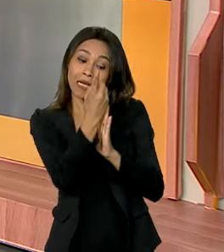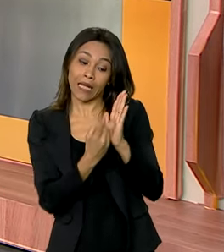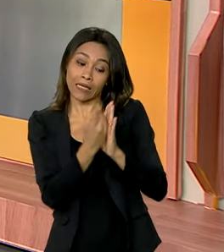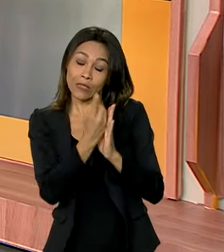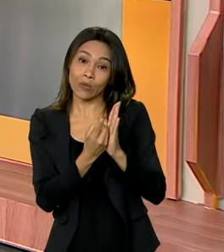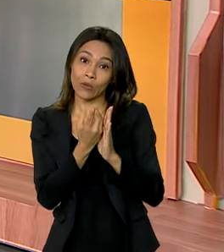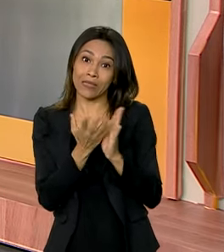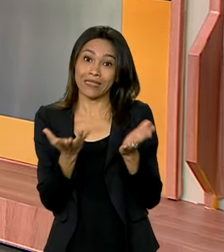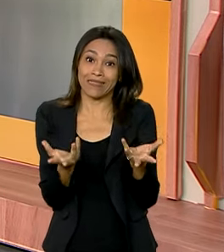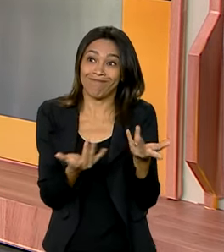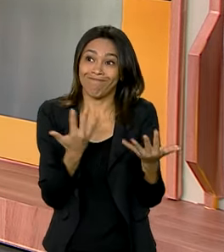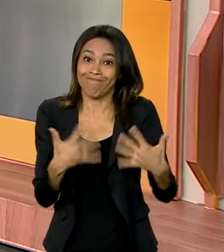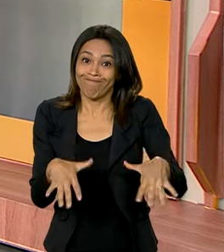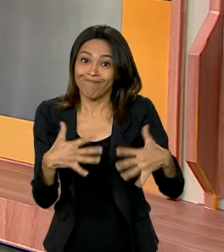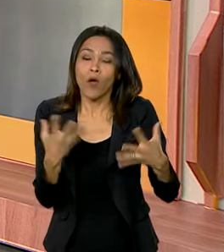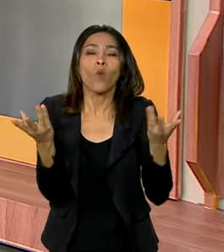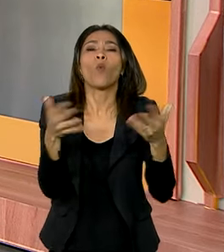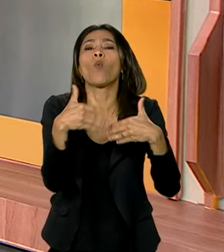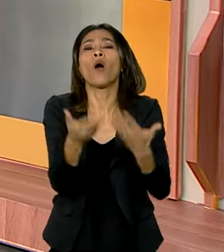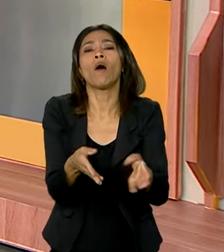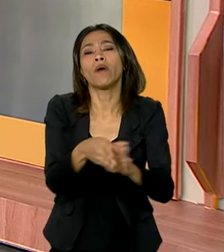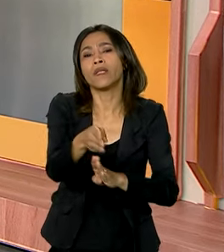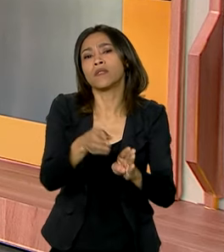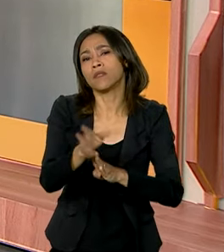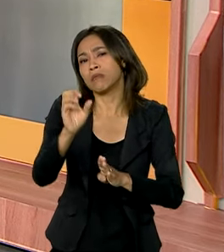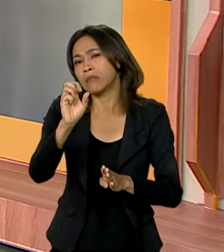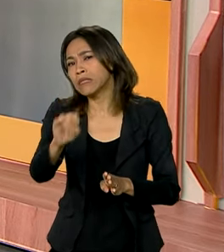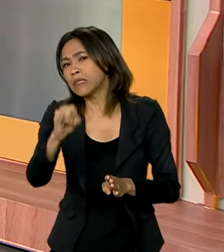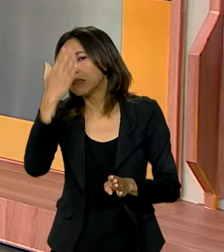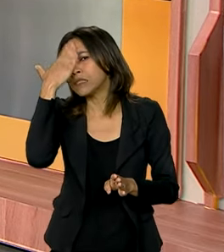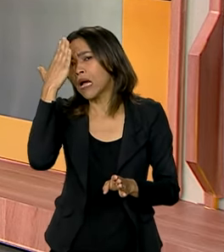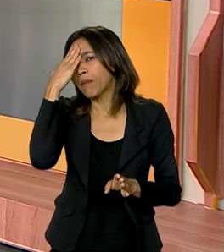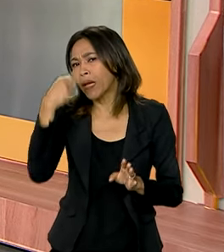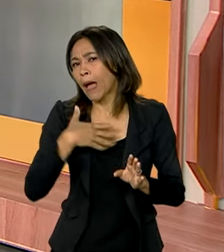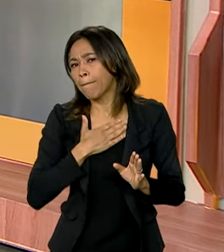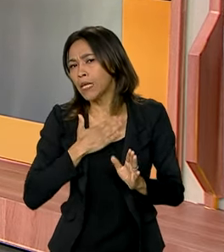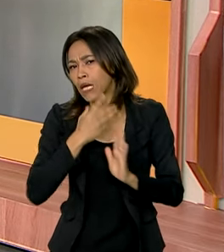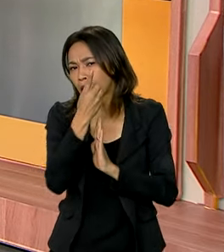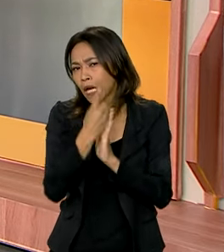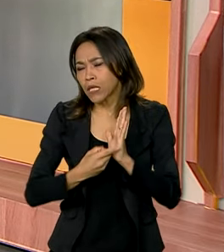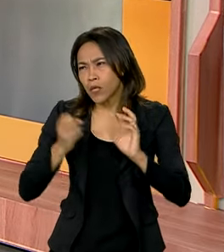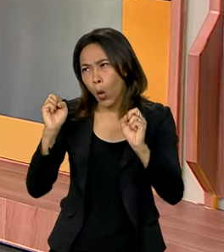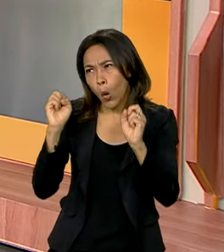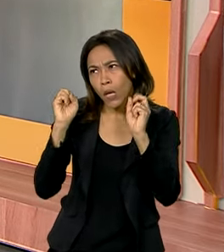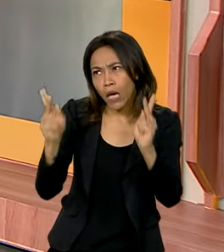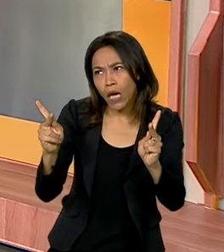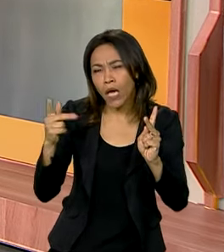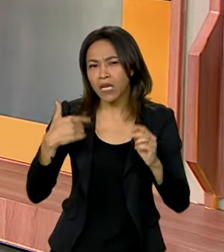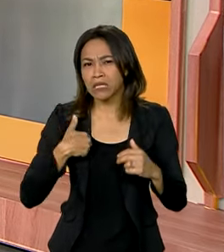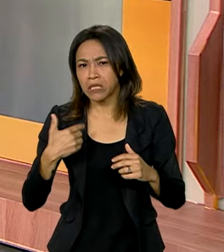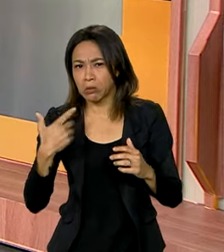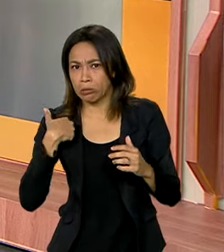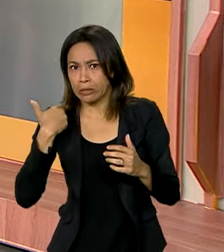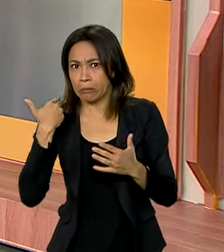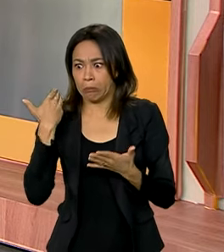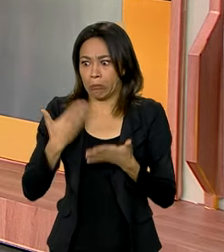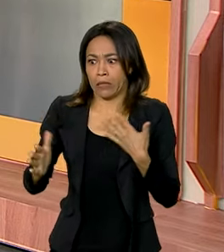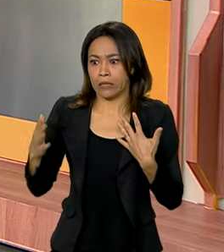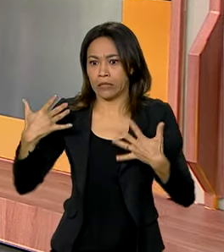orientações? E como faz para saber se a declaração está ok ou se você caiu na malha fina? Explica para a gente.